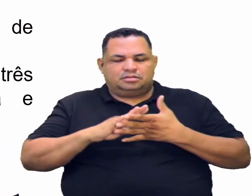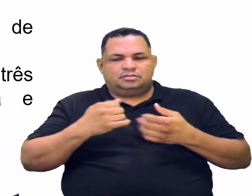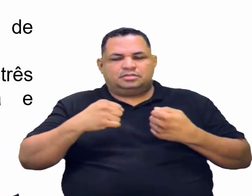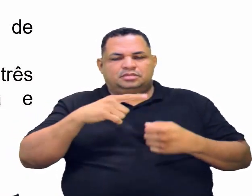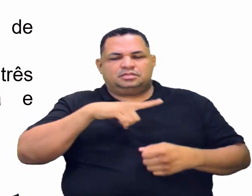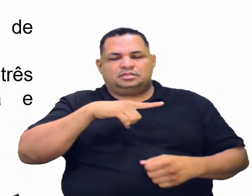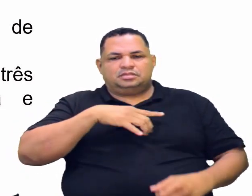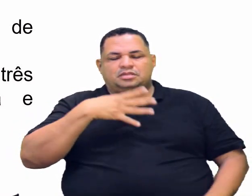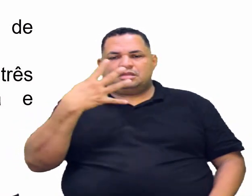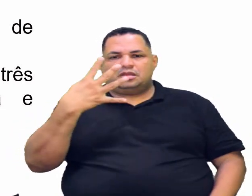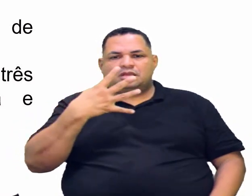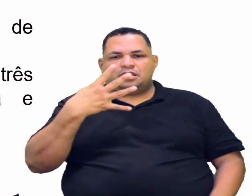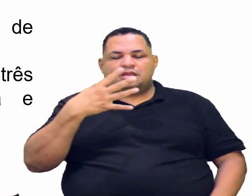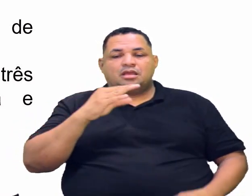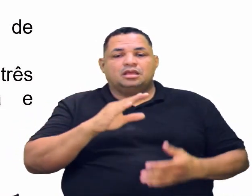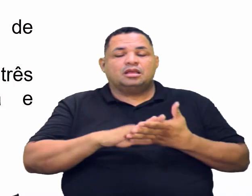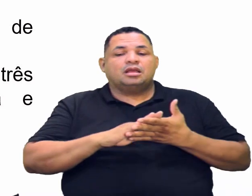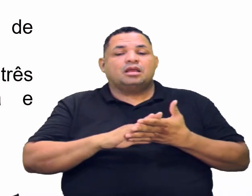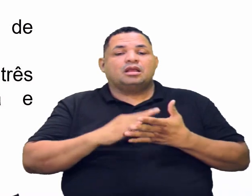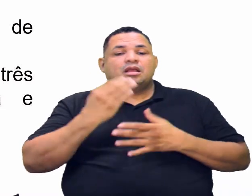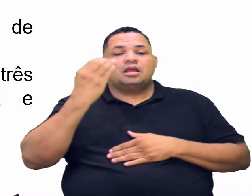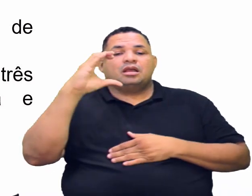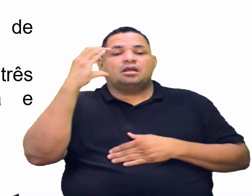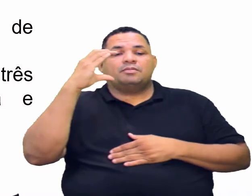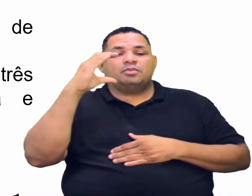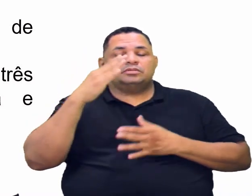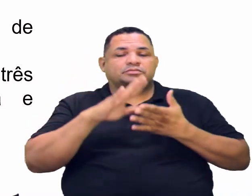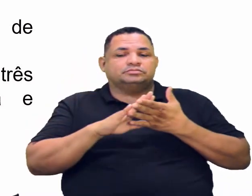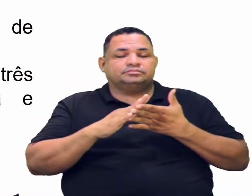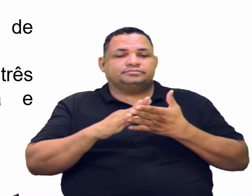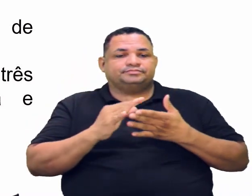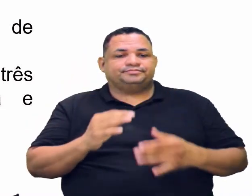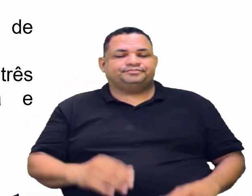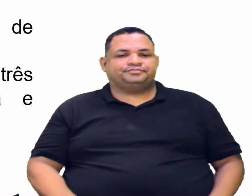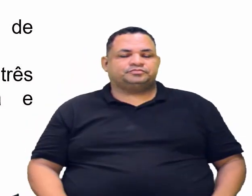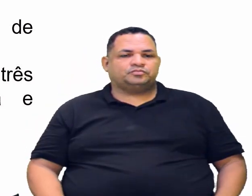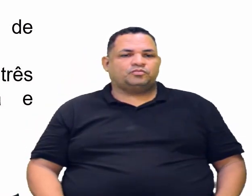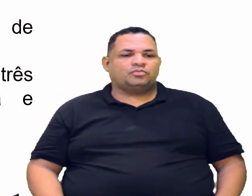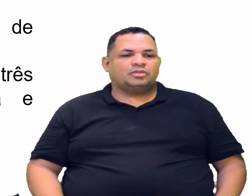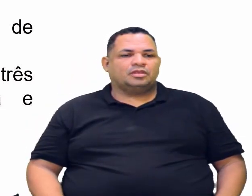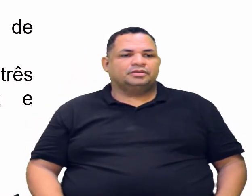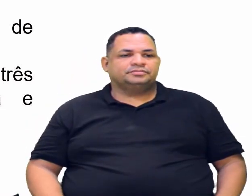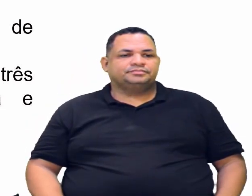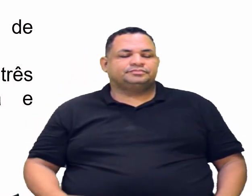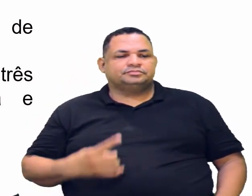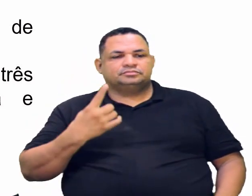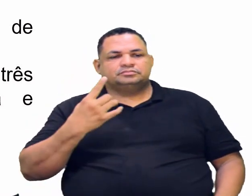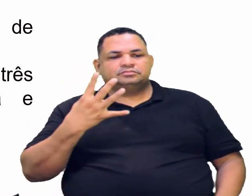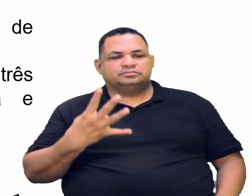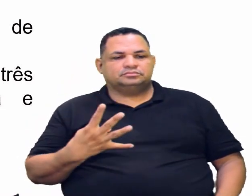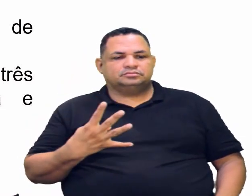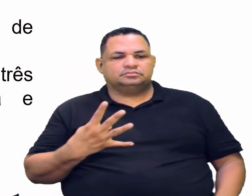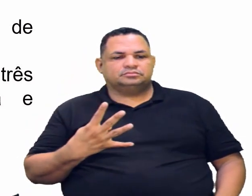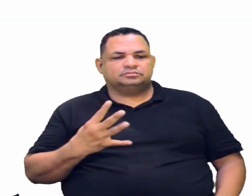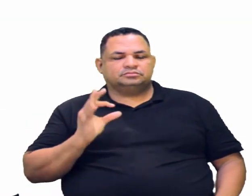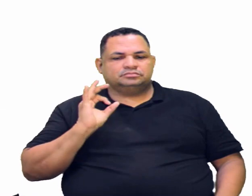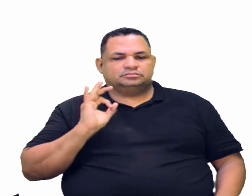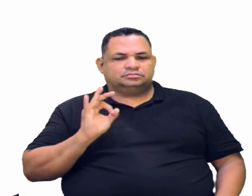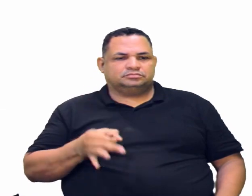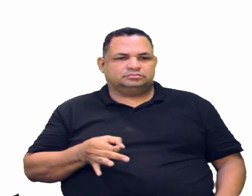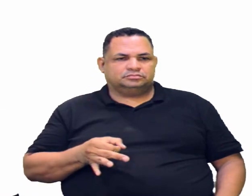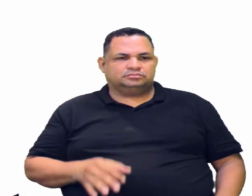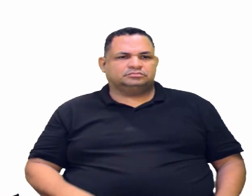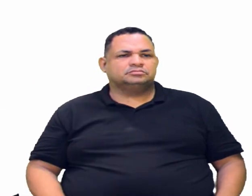terciário, senão não forma a propanona. Então, a afirmativa 1 e a 4 estão